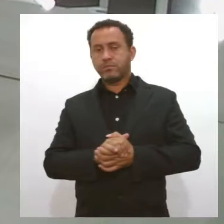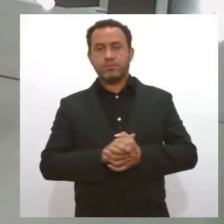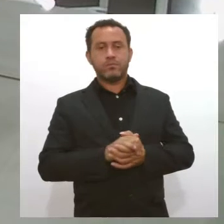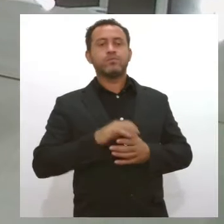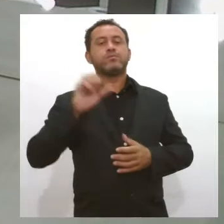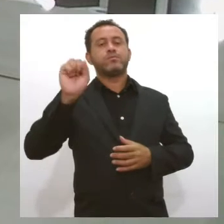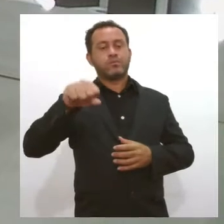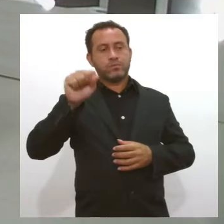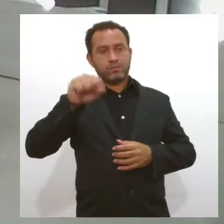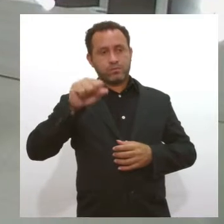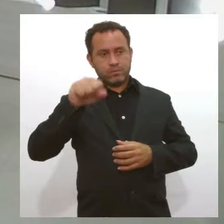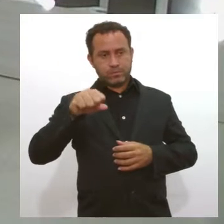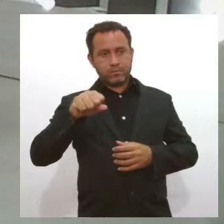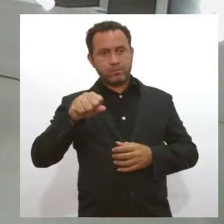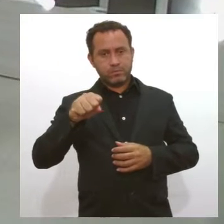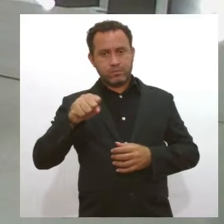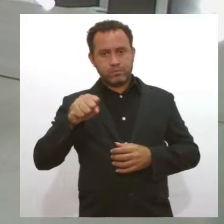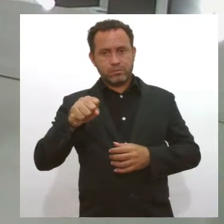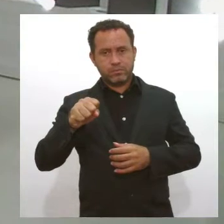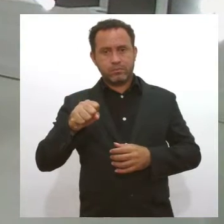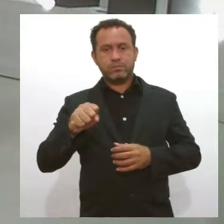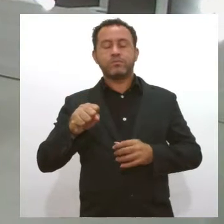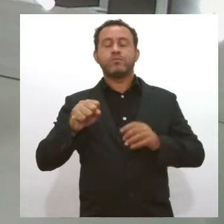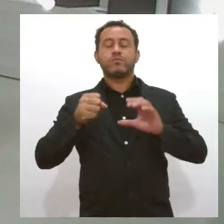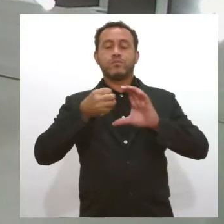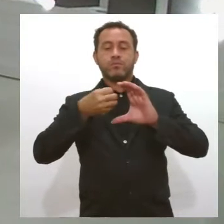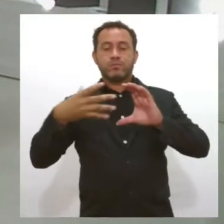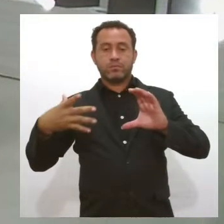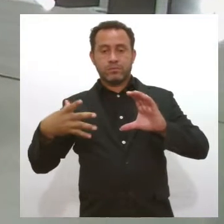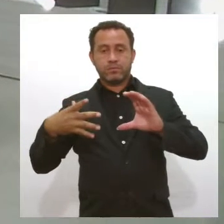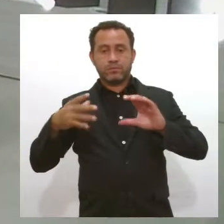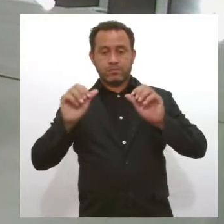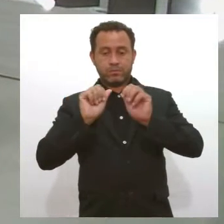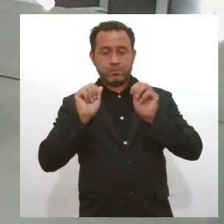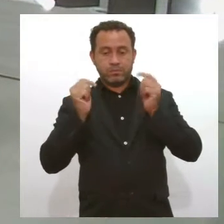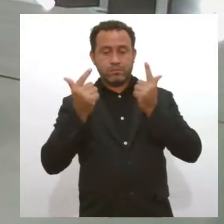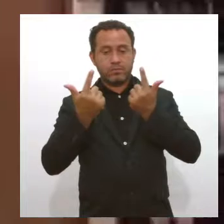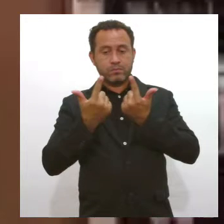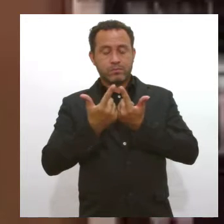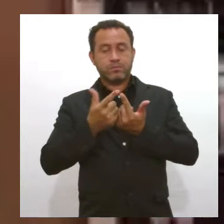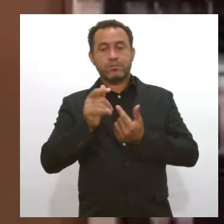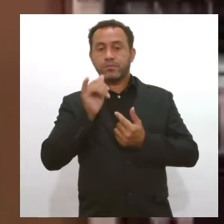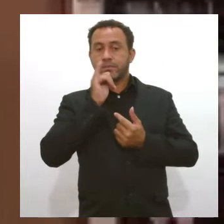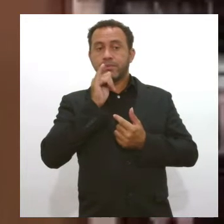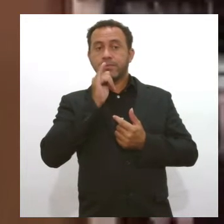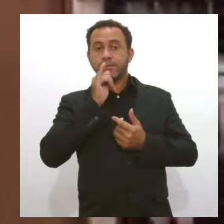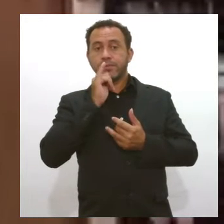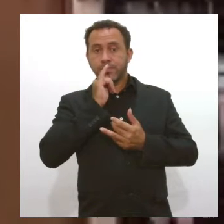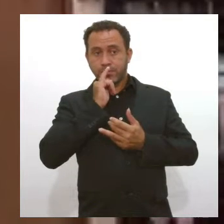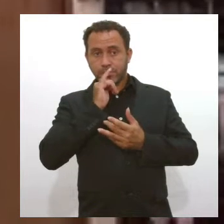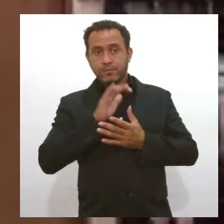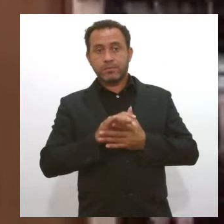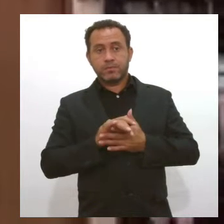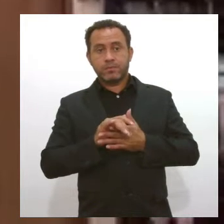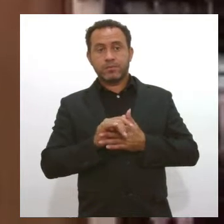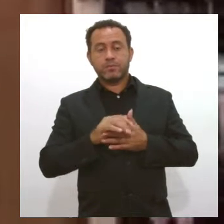Exatamente. E nesse aspecto, a Assembleia Legislativa do Estado de Sergipe tem dado exemplo. Nós temos aí a Procuradoria da Mulher,